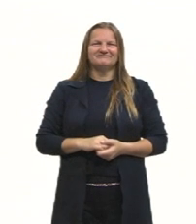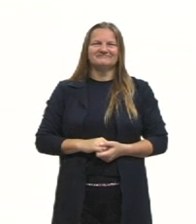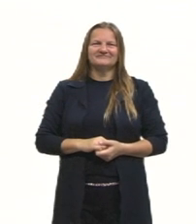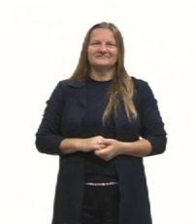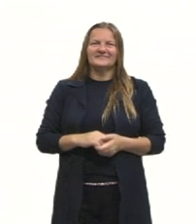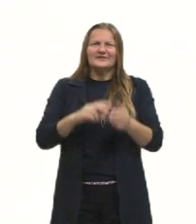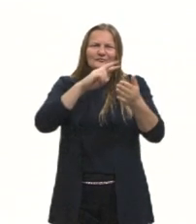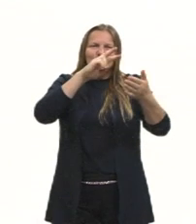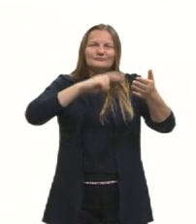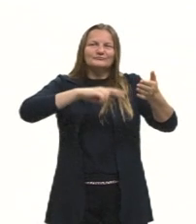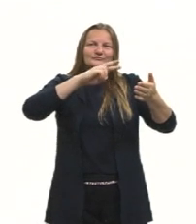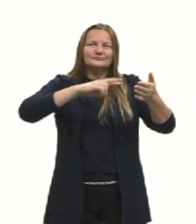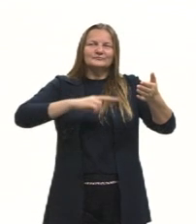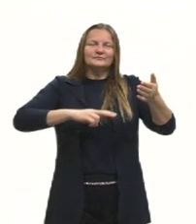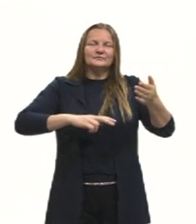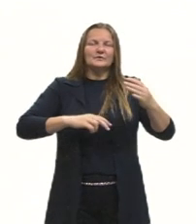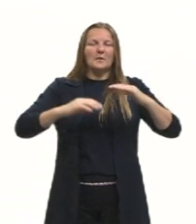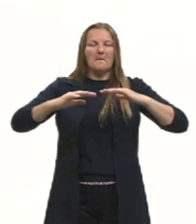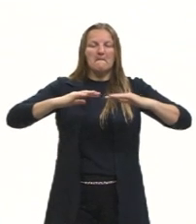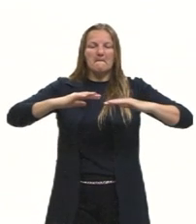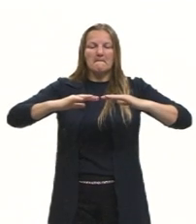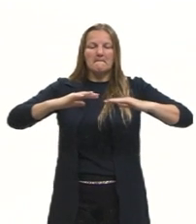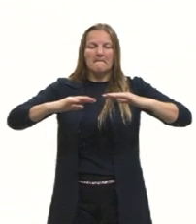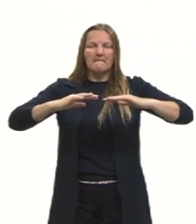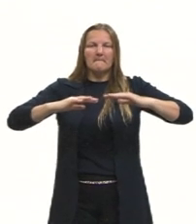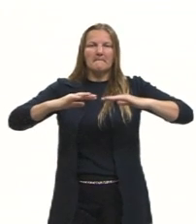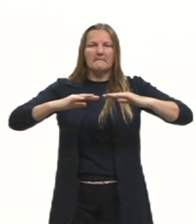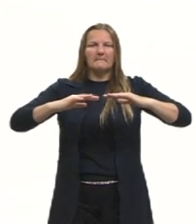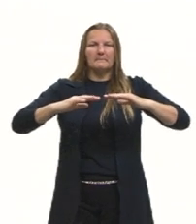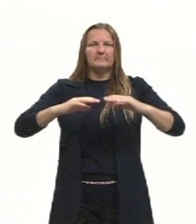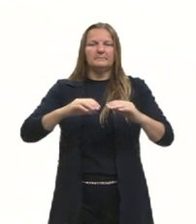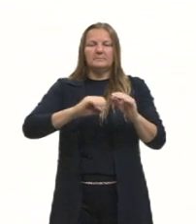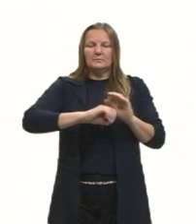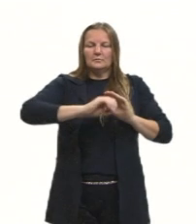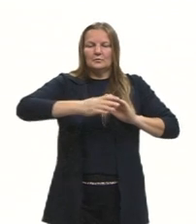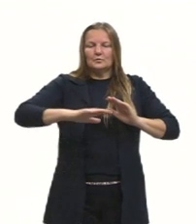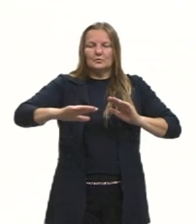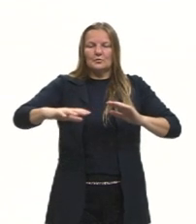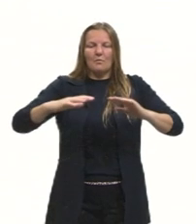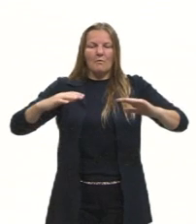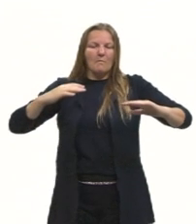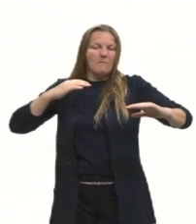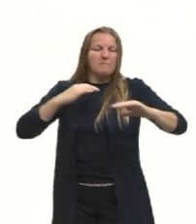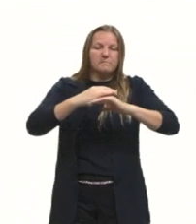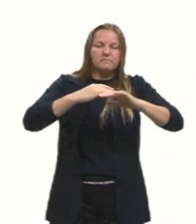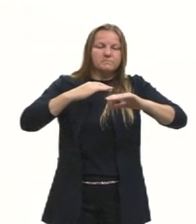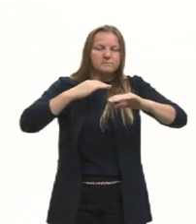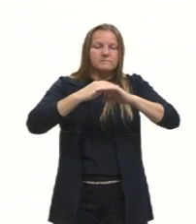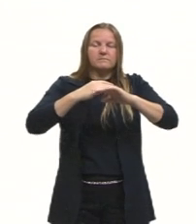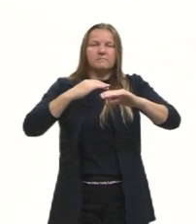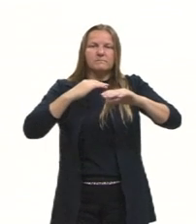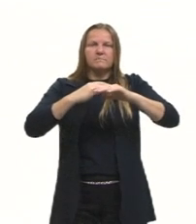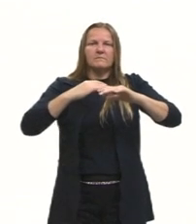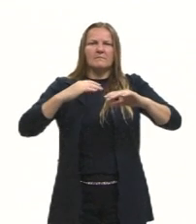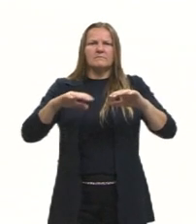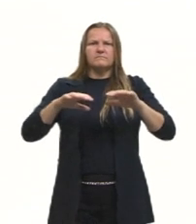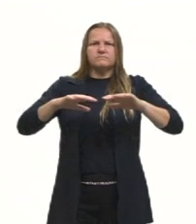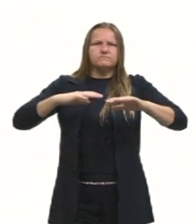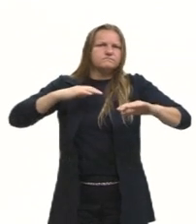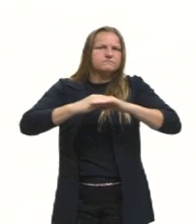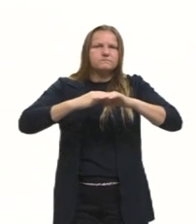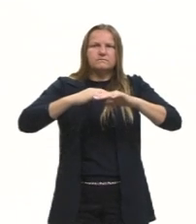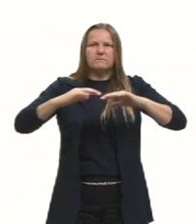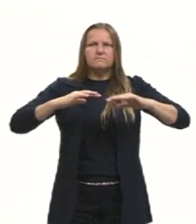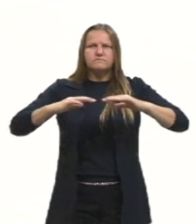A colisão entre as placas continental e uma oceânica provocará a subdução desta última, sobre a placa